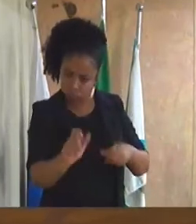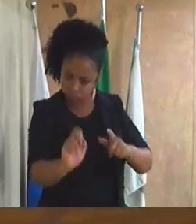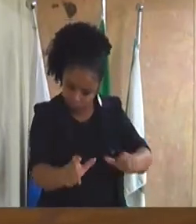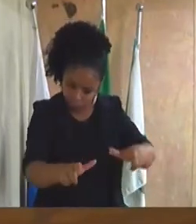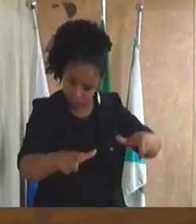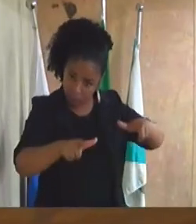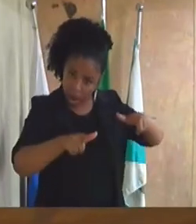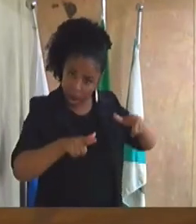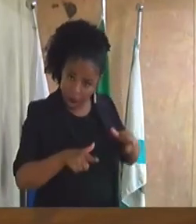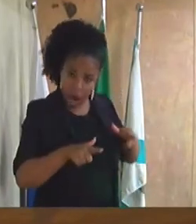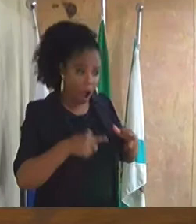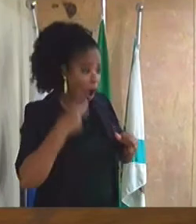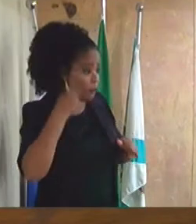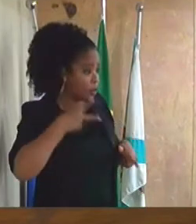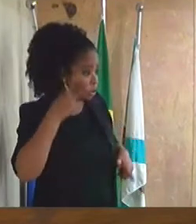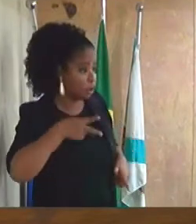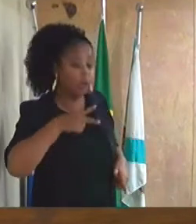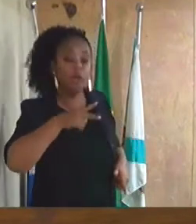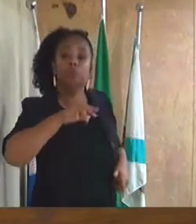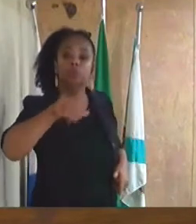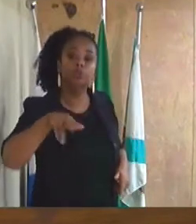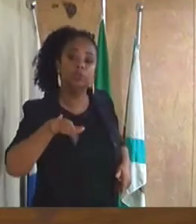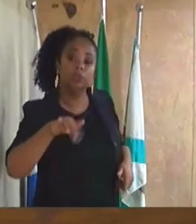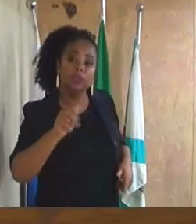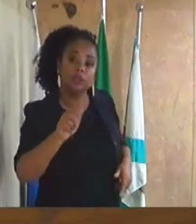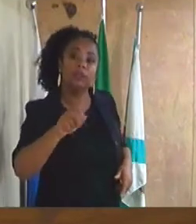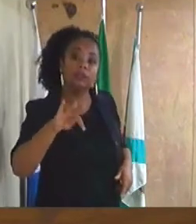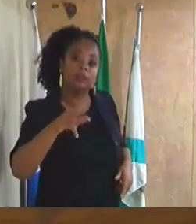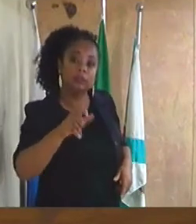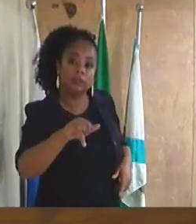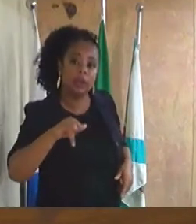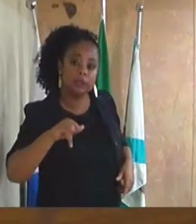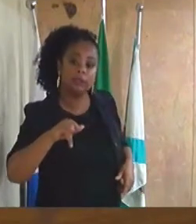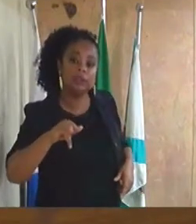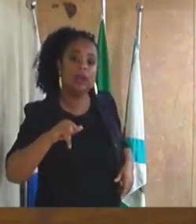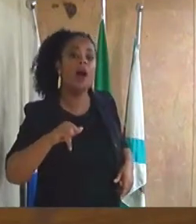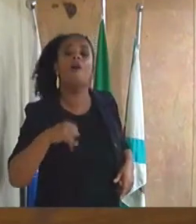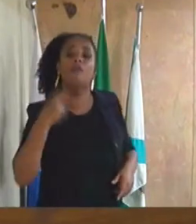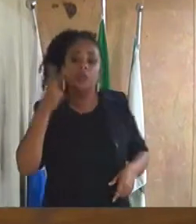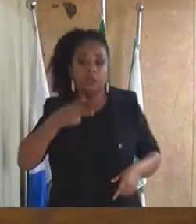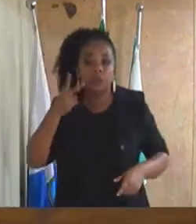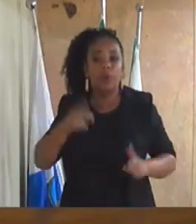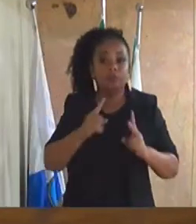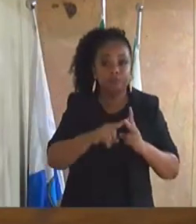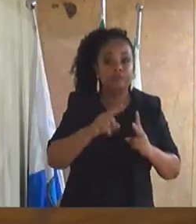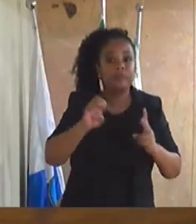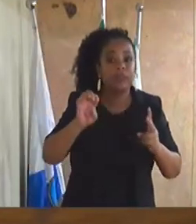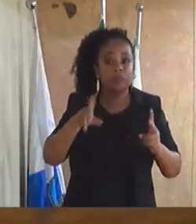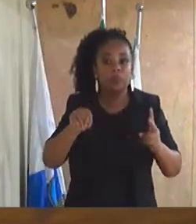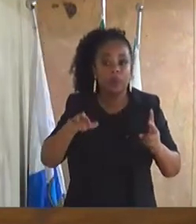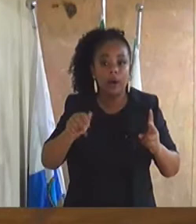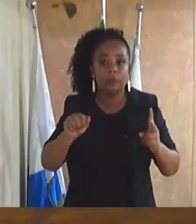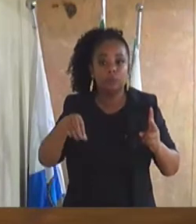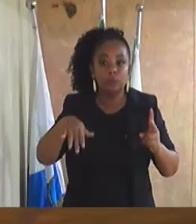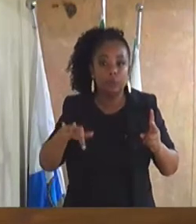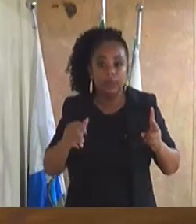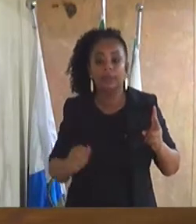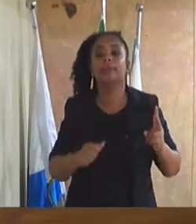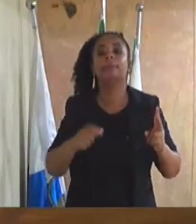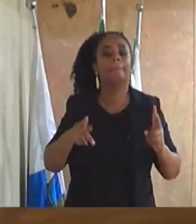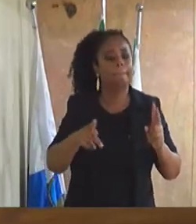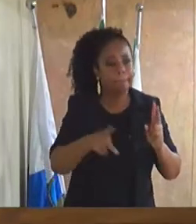vereadora Juliana do Táxi que faz parte da comissão ao próprio vereador Eduardo Moreira que também faz parte dessa comissão